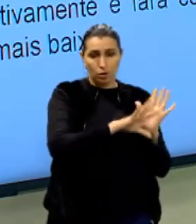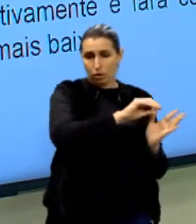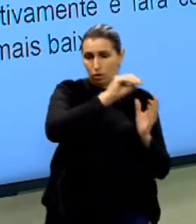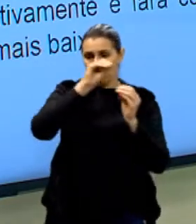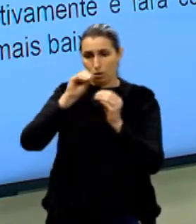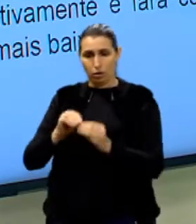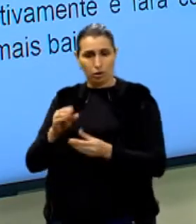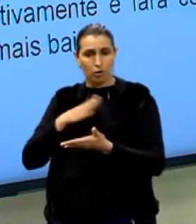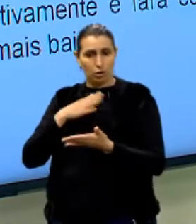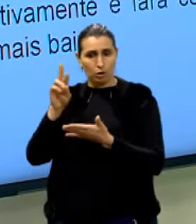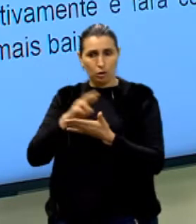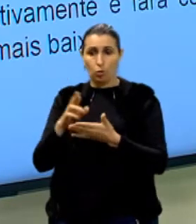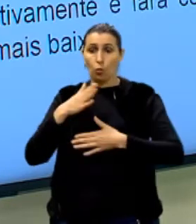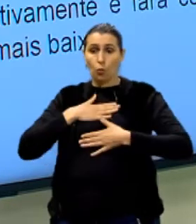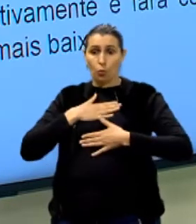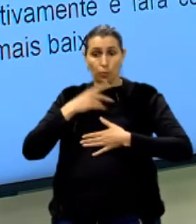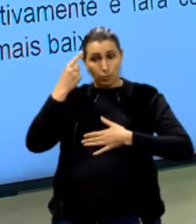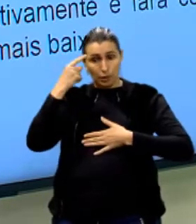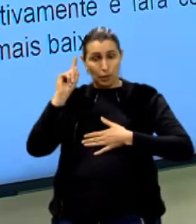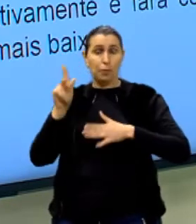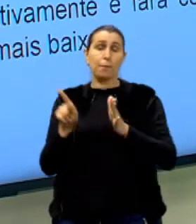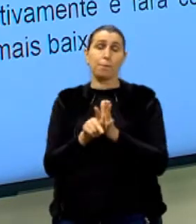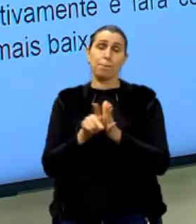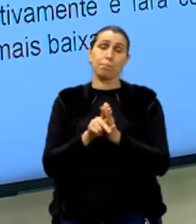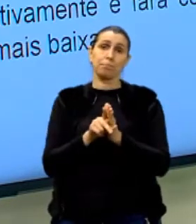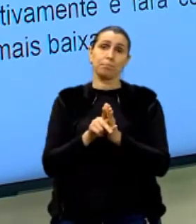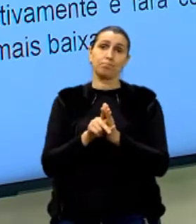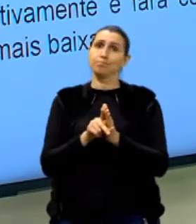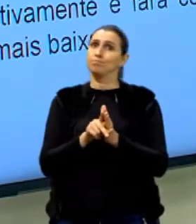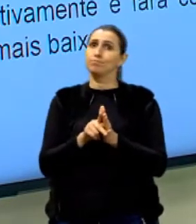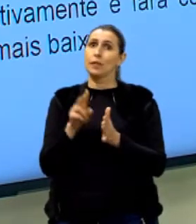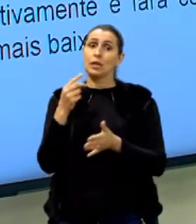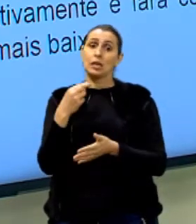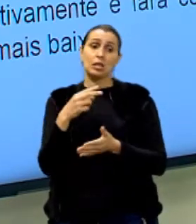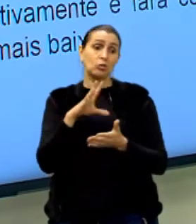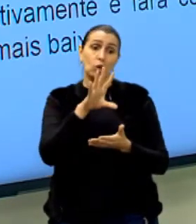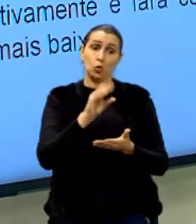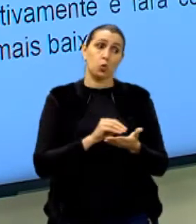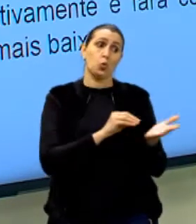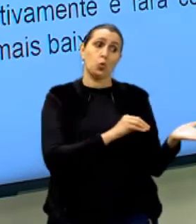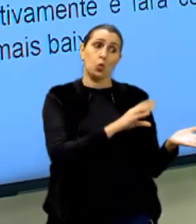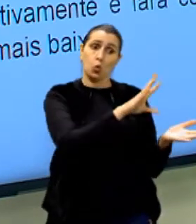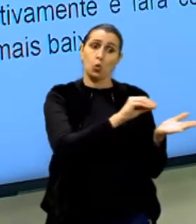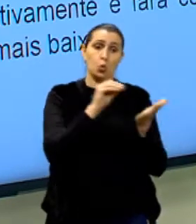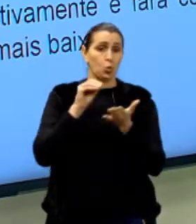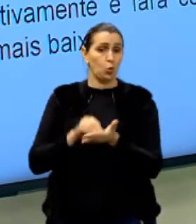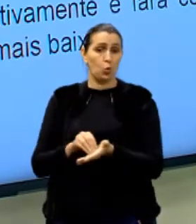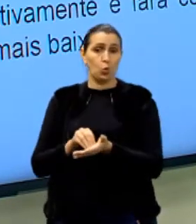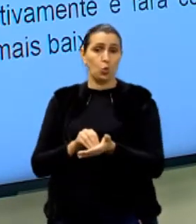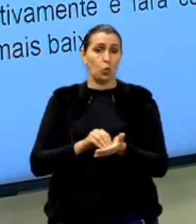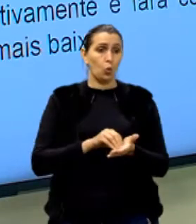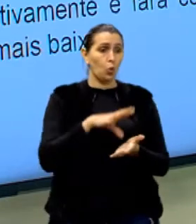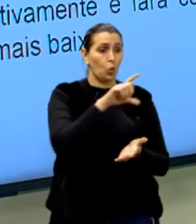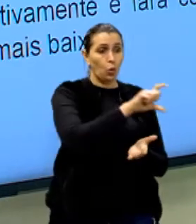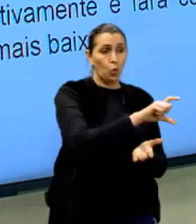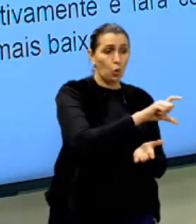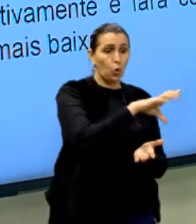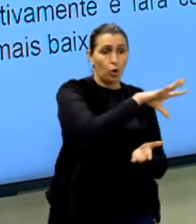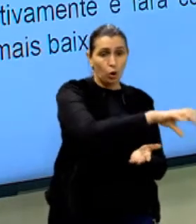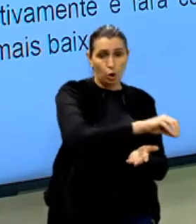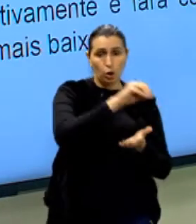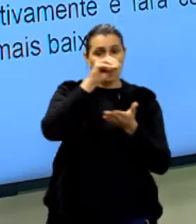minha redação como se ela fosse uma ideia minha. Isso é cópia. Ou eu pegar aquele trecho lá,